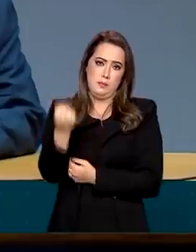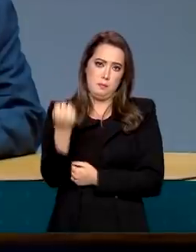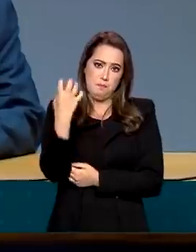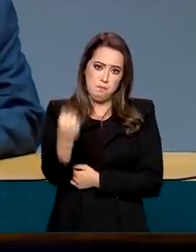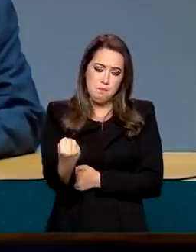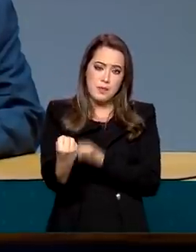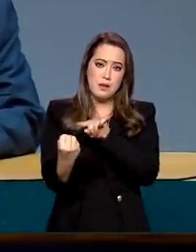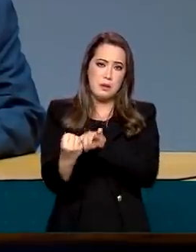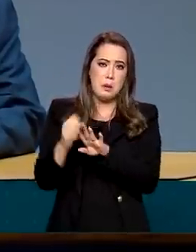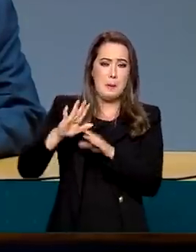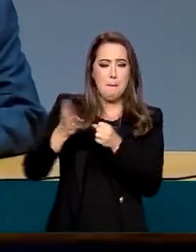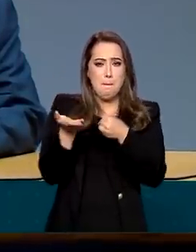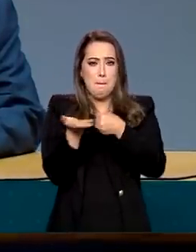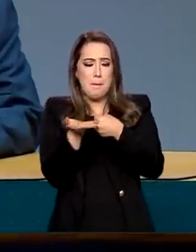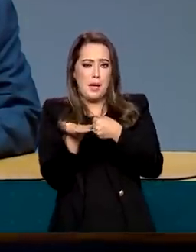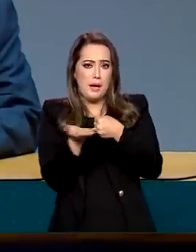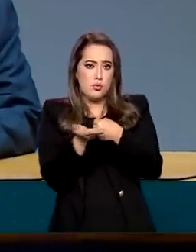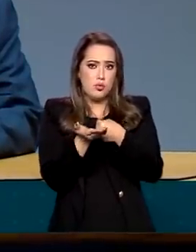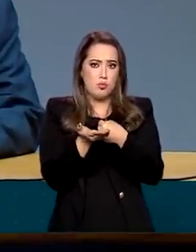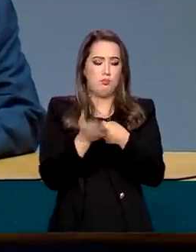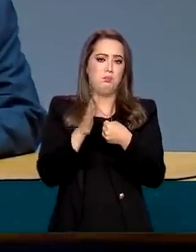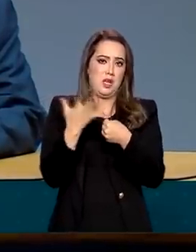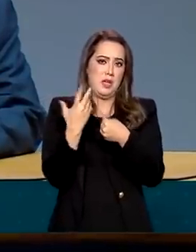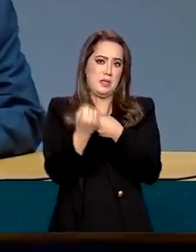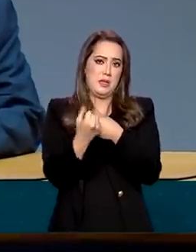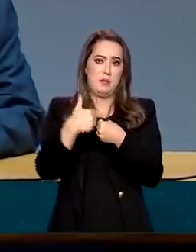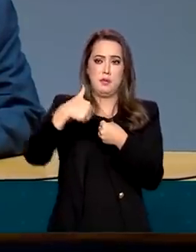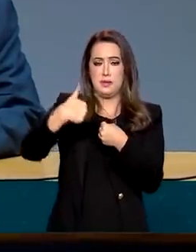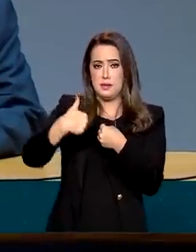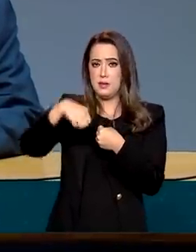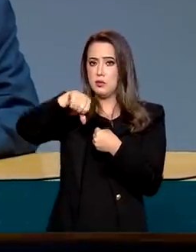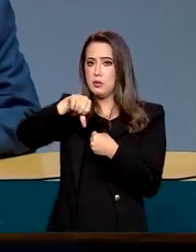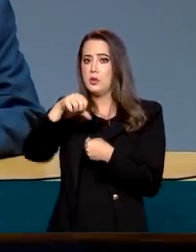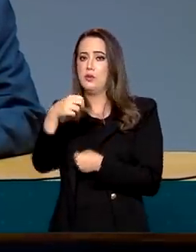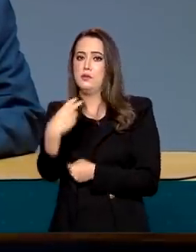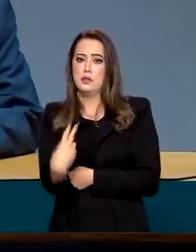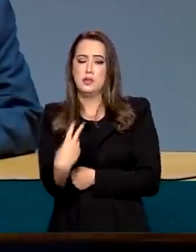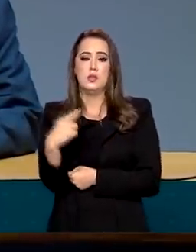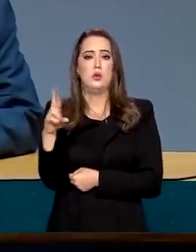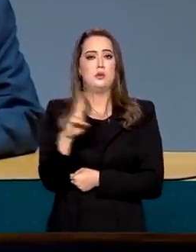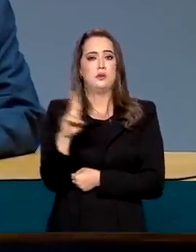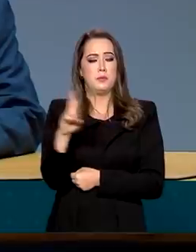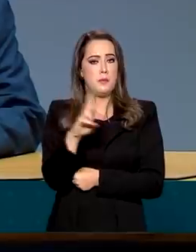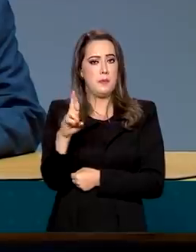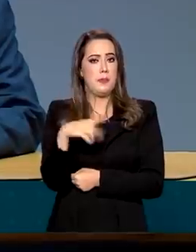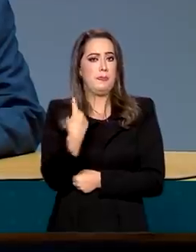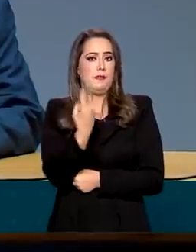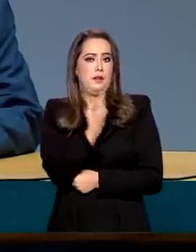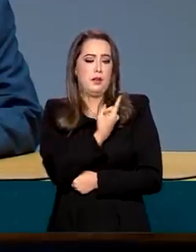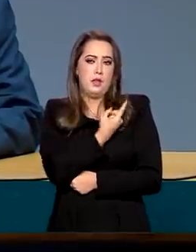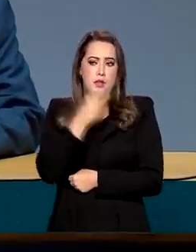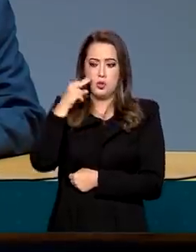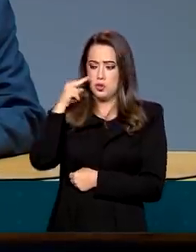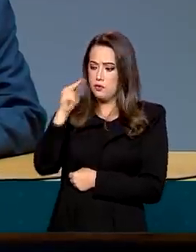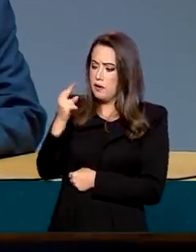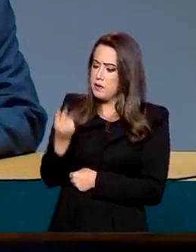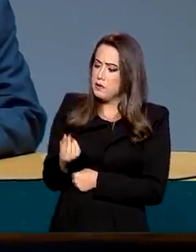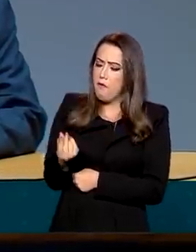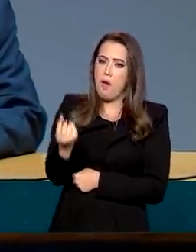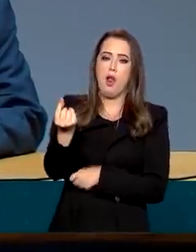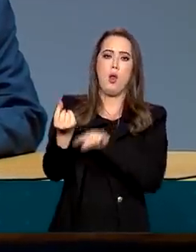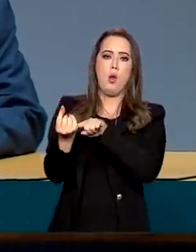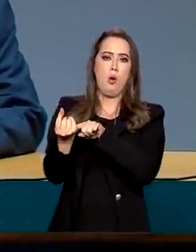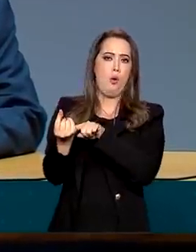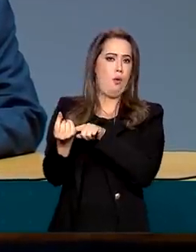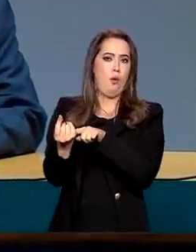cujo tique de médio está na casa de R 192. E a gente vê esse valor como